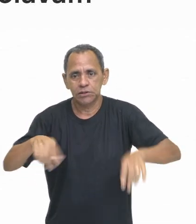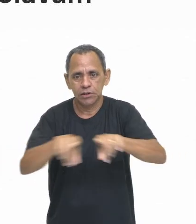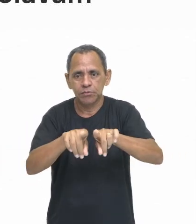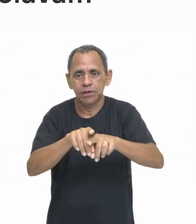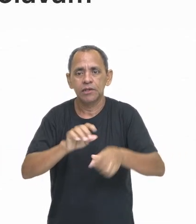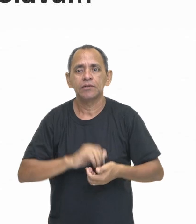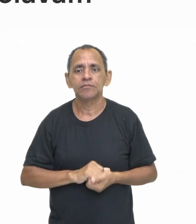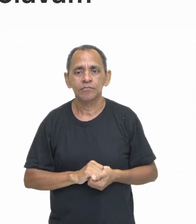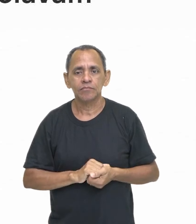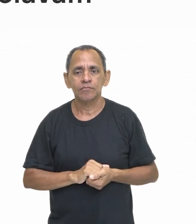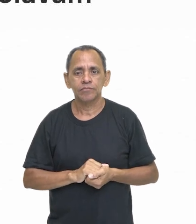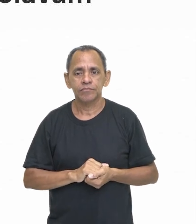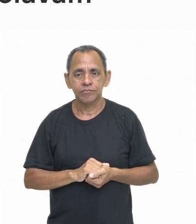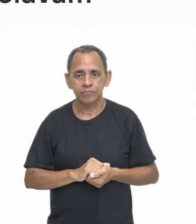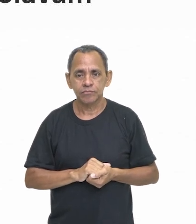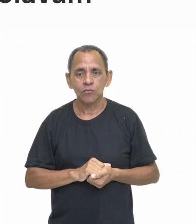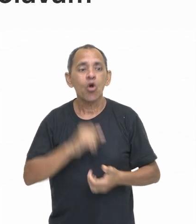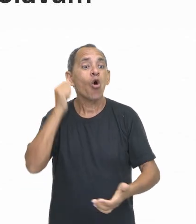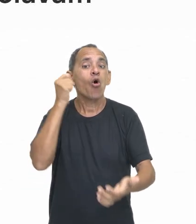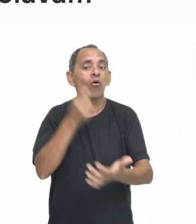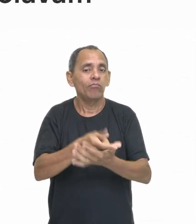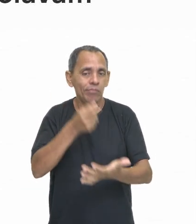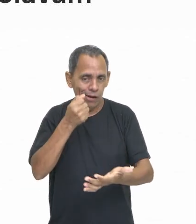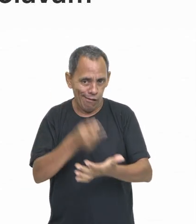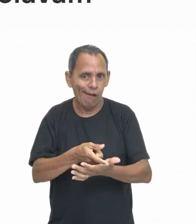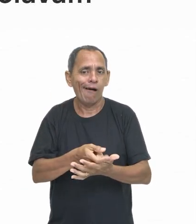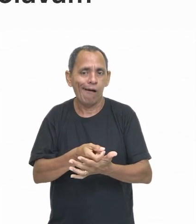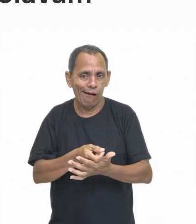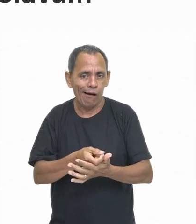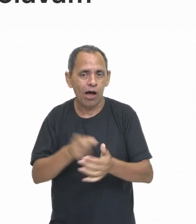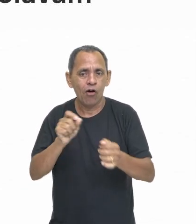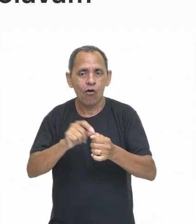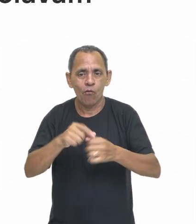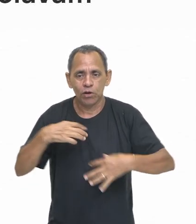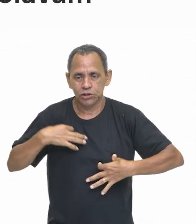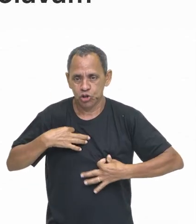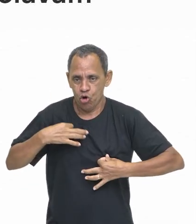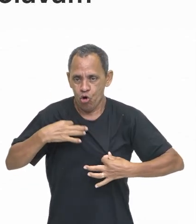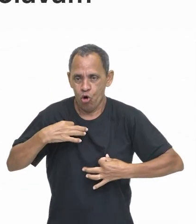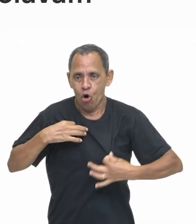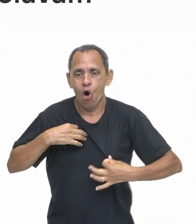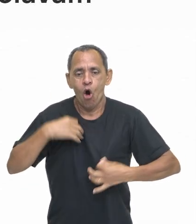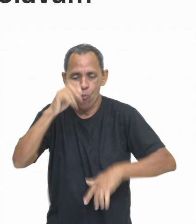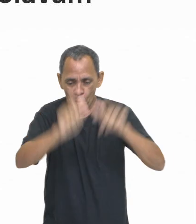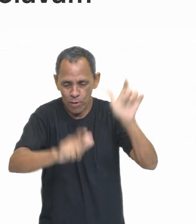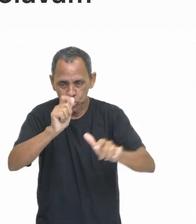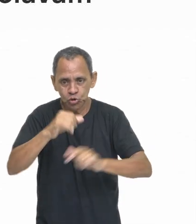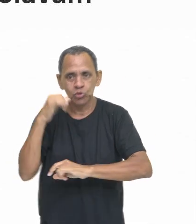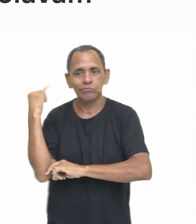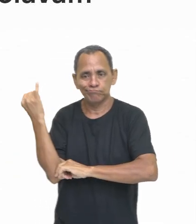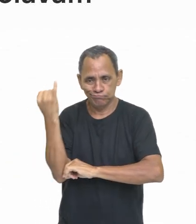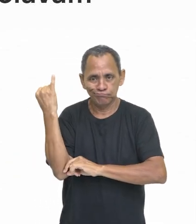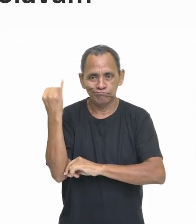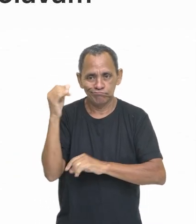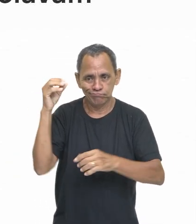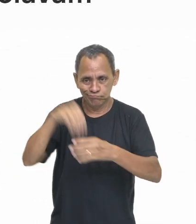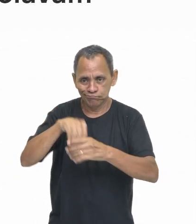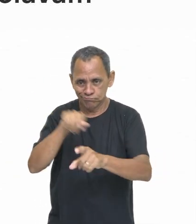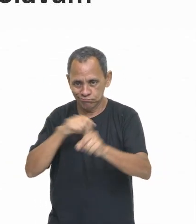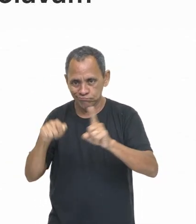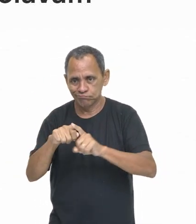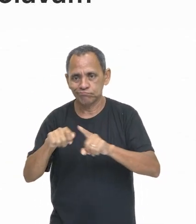tecidos específicos comprados para fazer roupas para quem? Para pessoas importantes também. E,